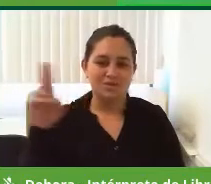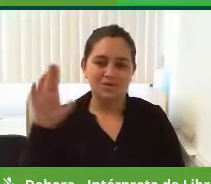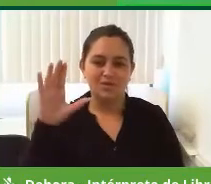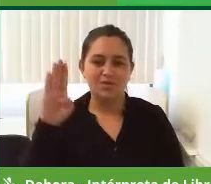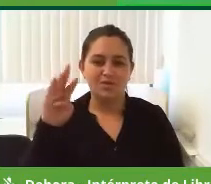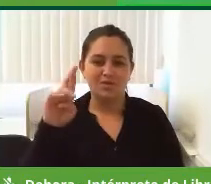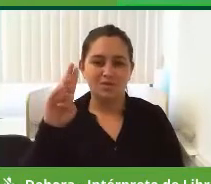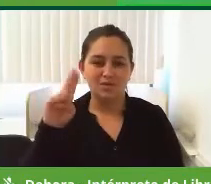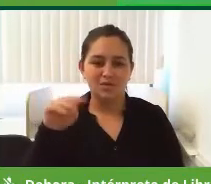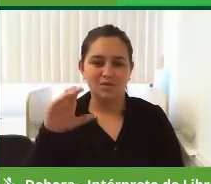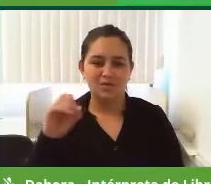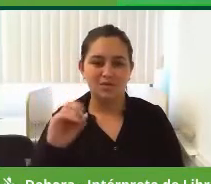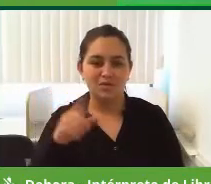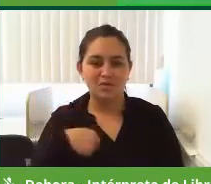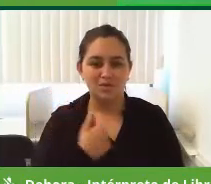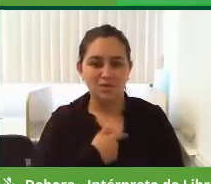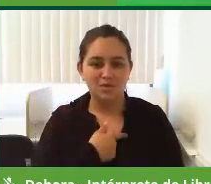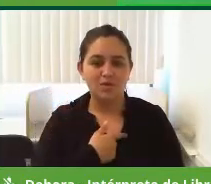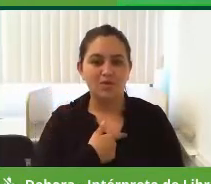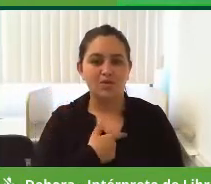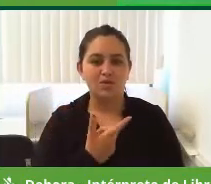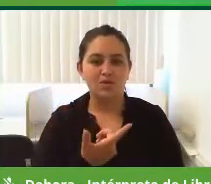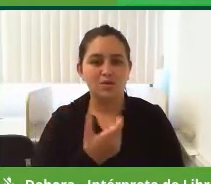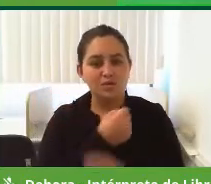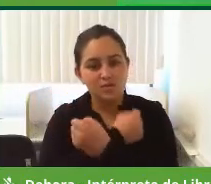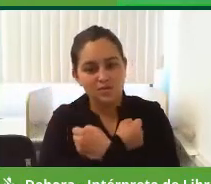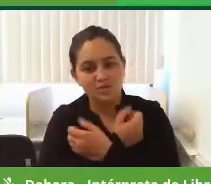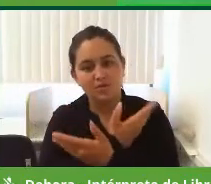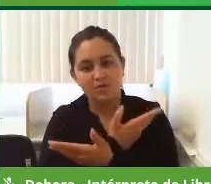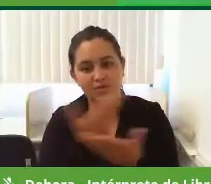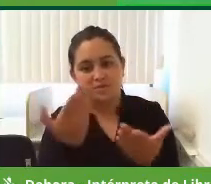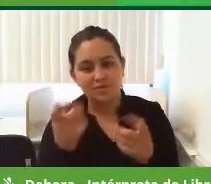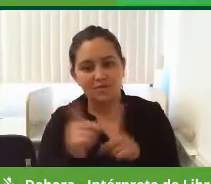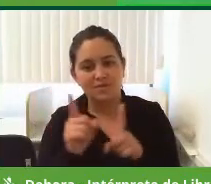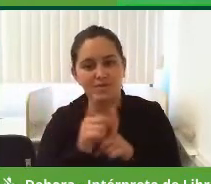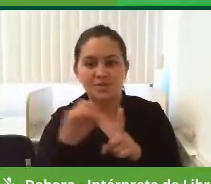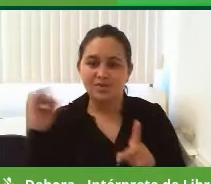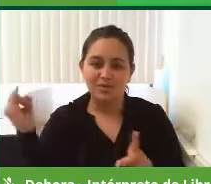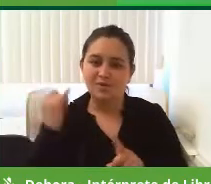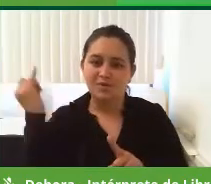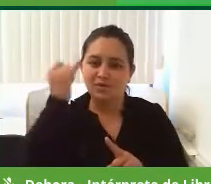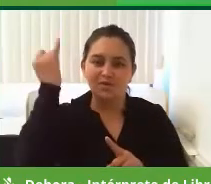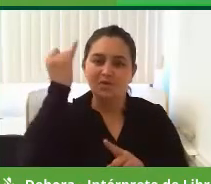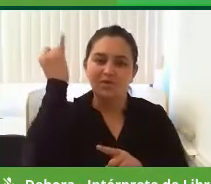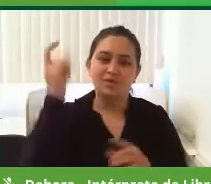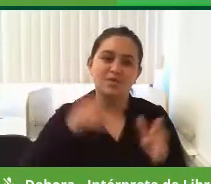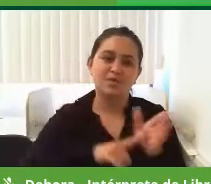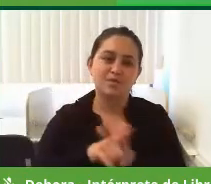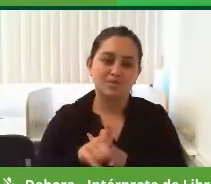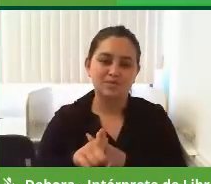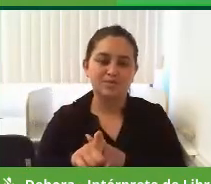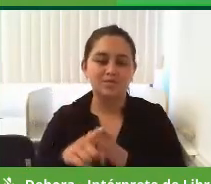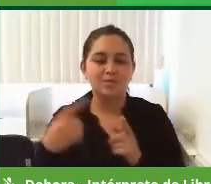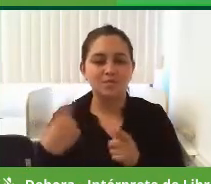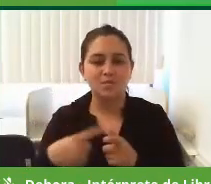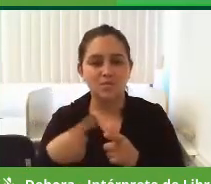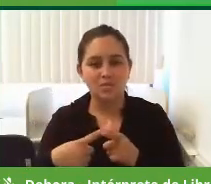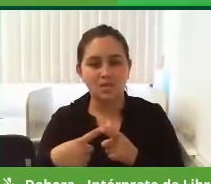Bruno, então, o Bruno, nós queremos deixar um abraço a ele também, foi muito importante essa pergunta, porque